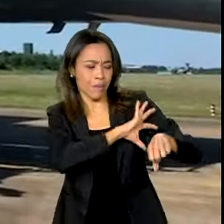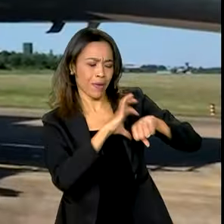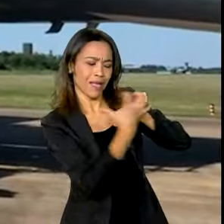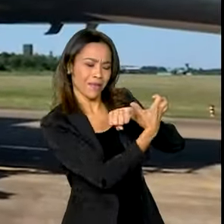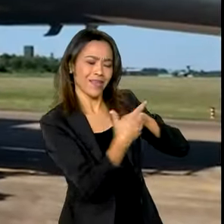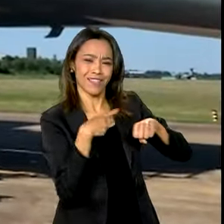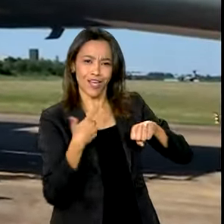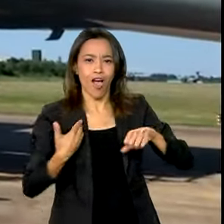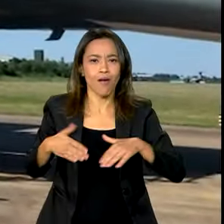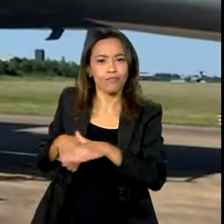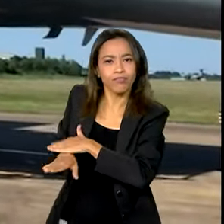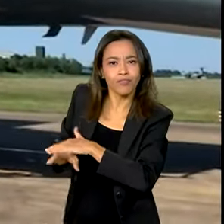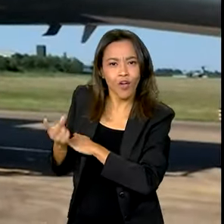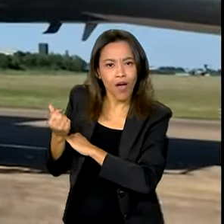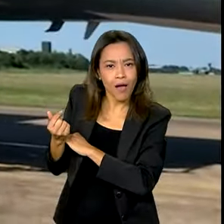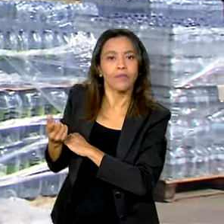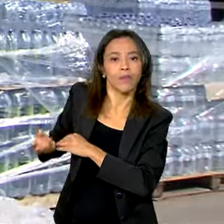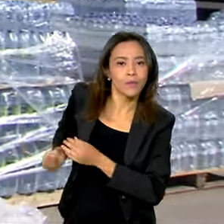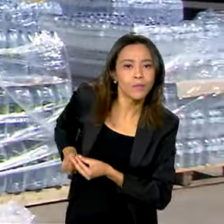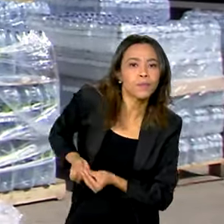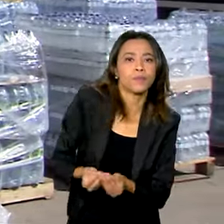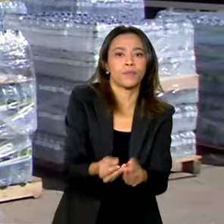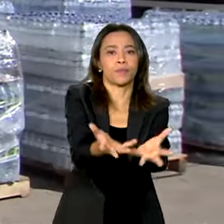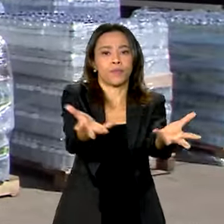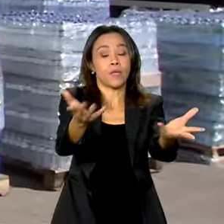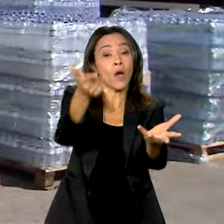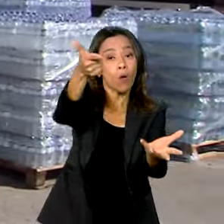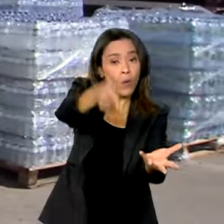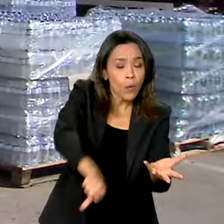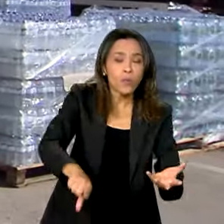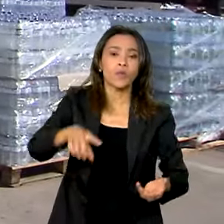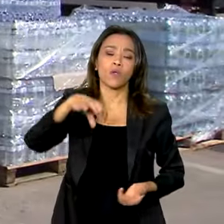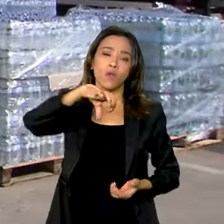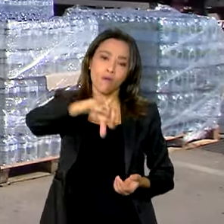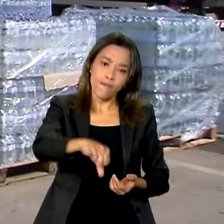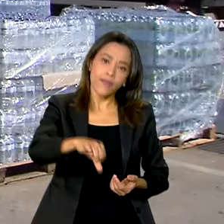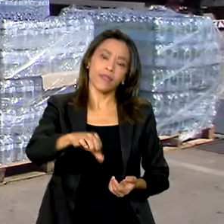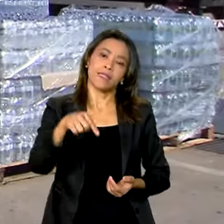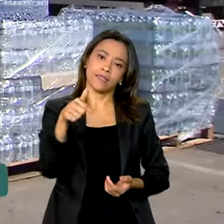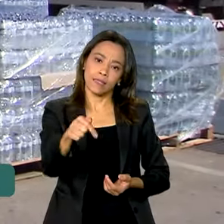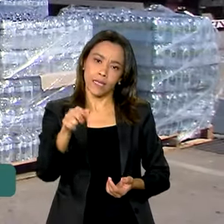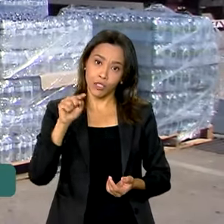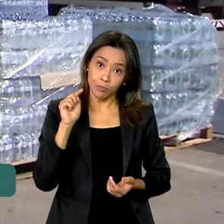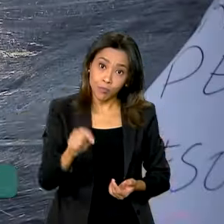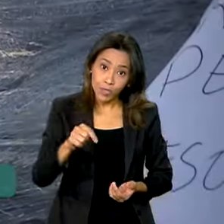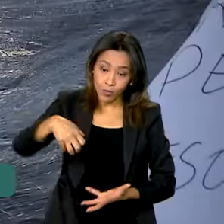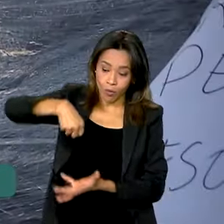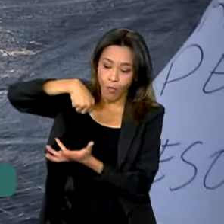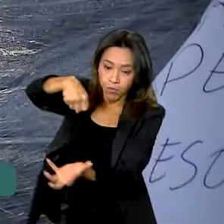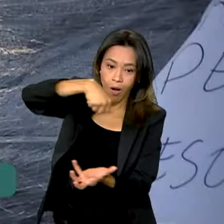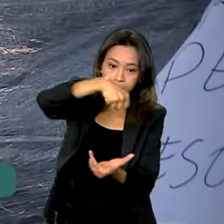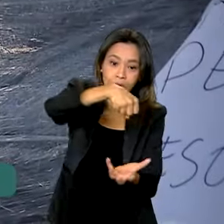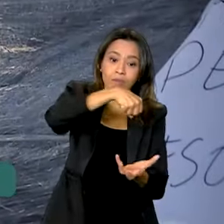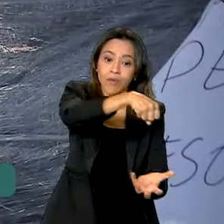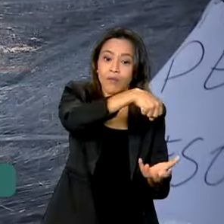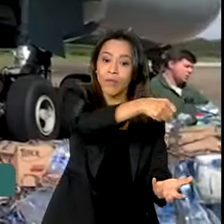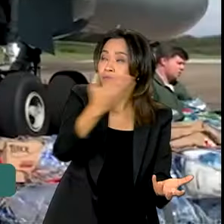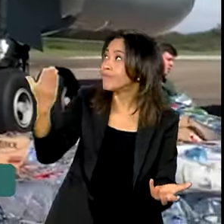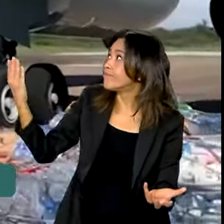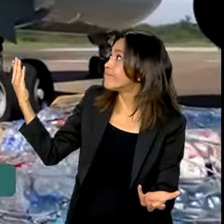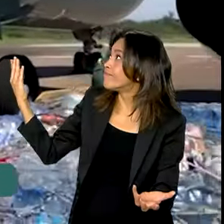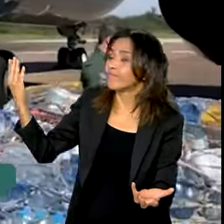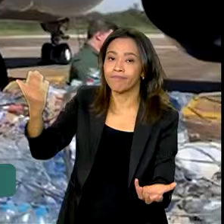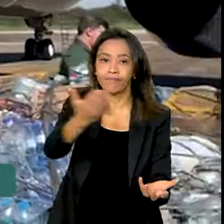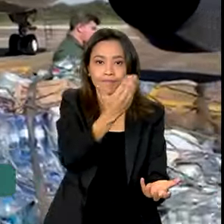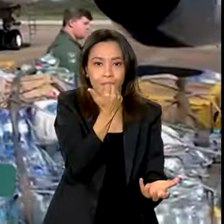Além disso, foram distribuídas mais de 97 mil cestas de insumos básicos,